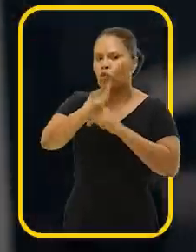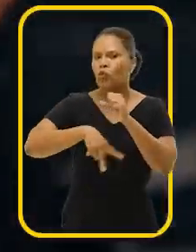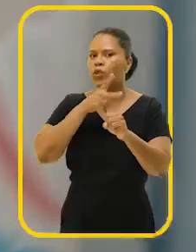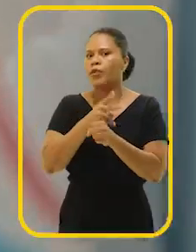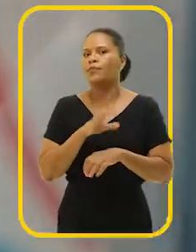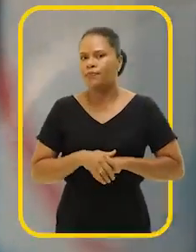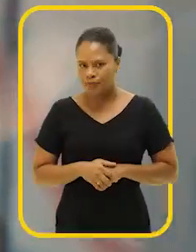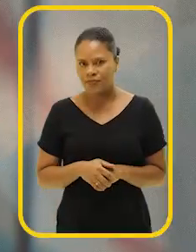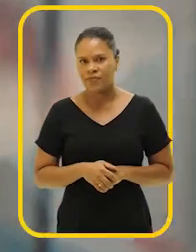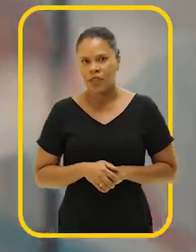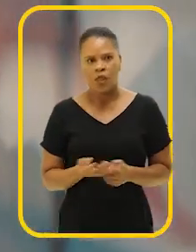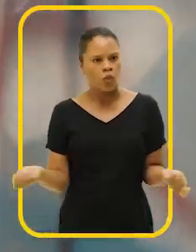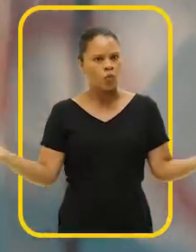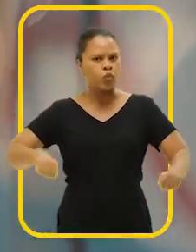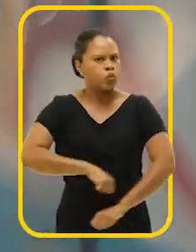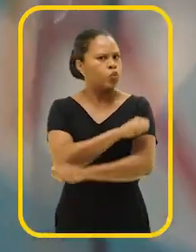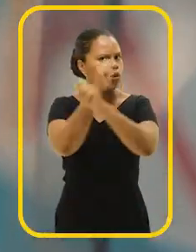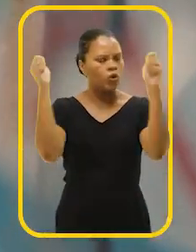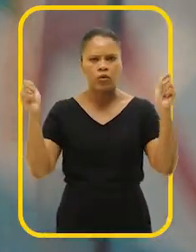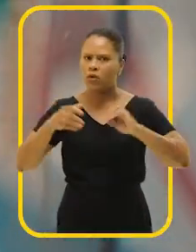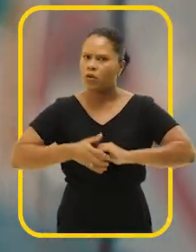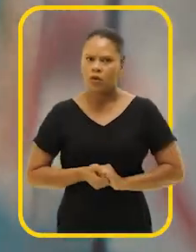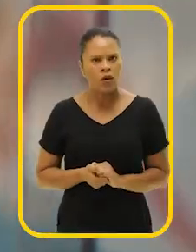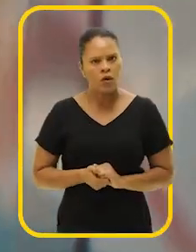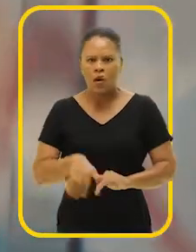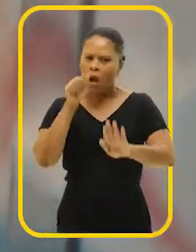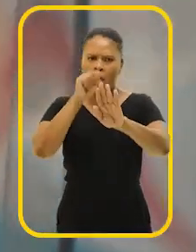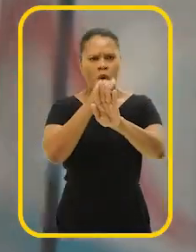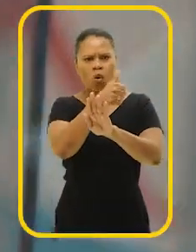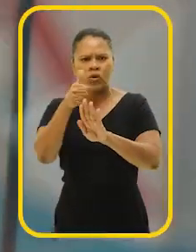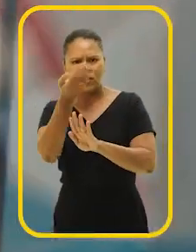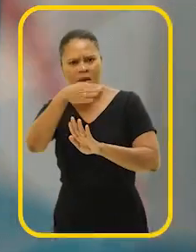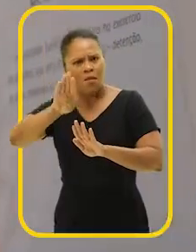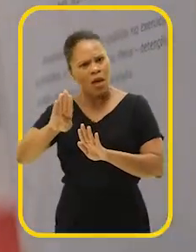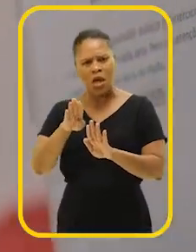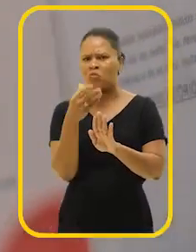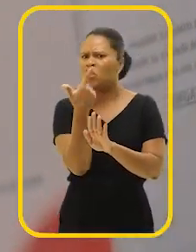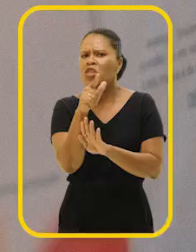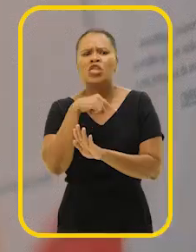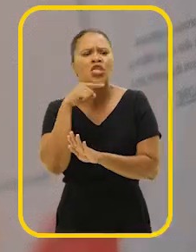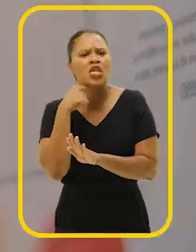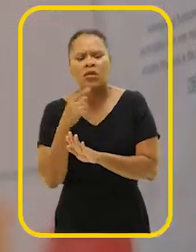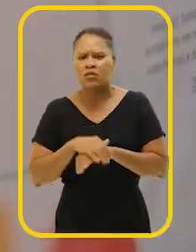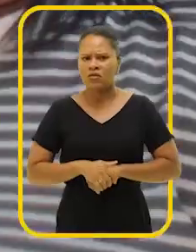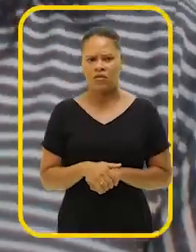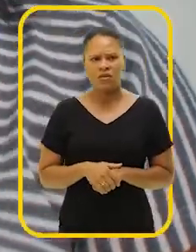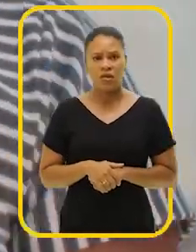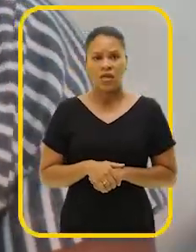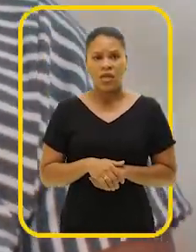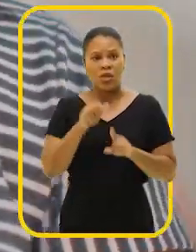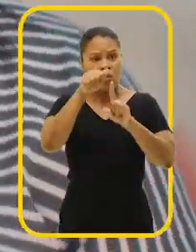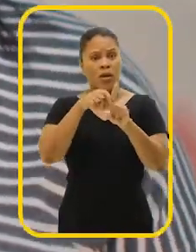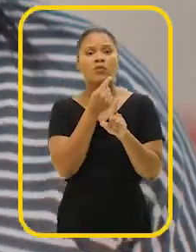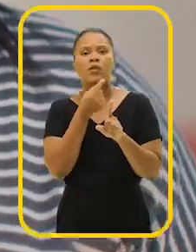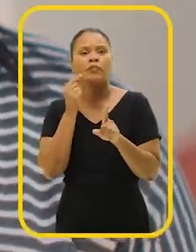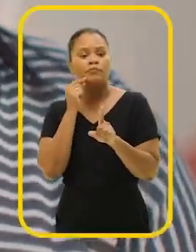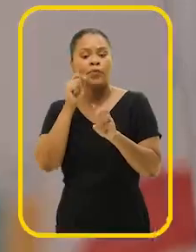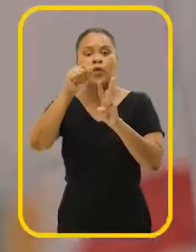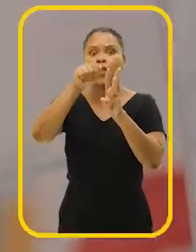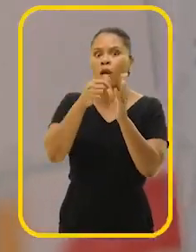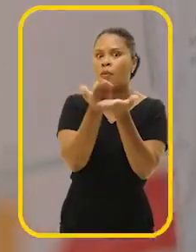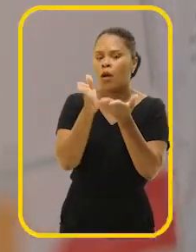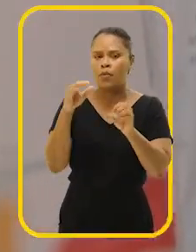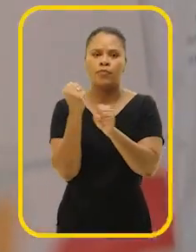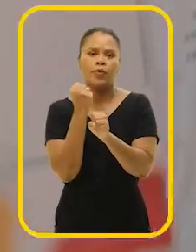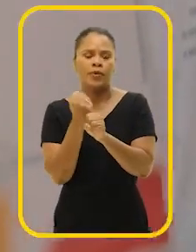Mas não é possível. 11h30 da manhã não tem ninguém nessa escola. A gente tá no mês de setembro. Três meses, padrinho. Pra acabar o ano.